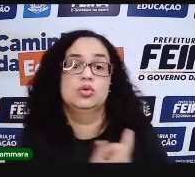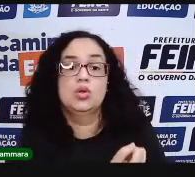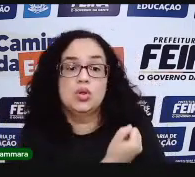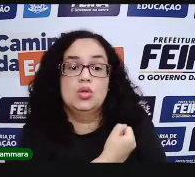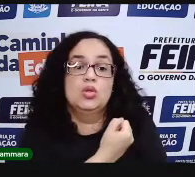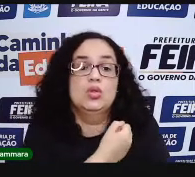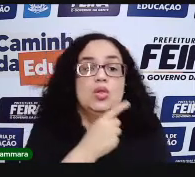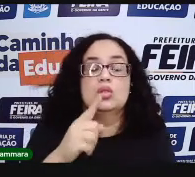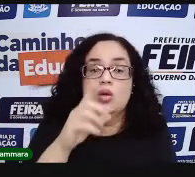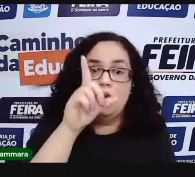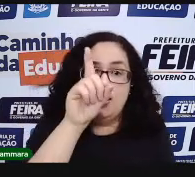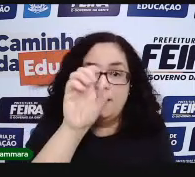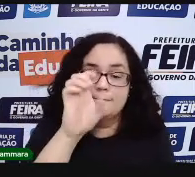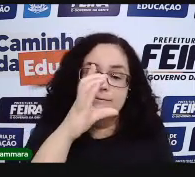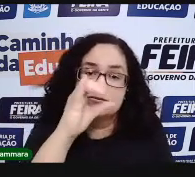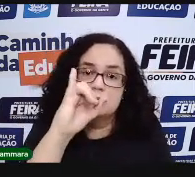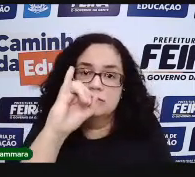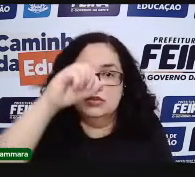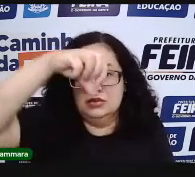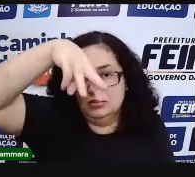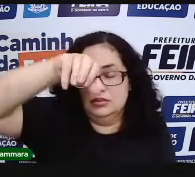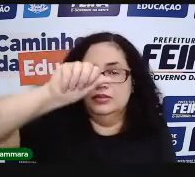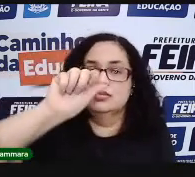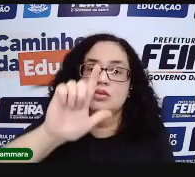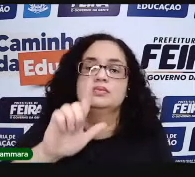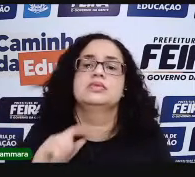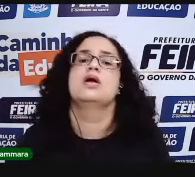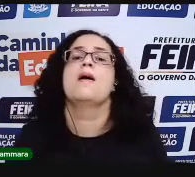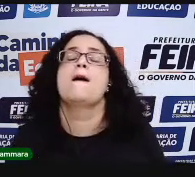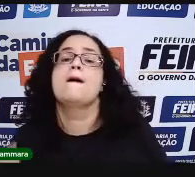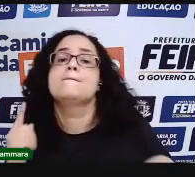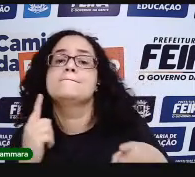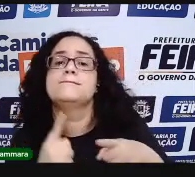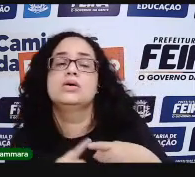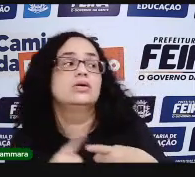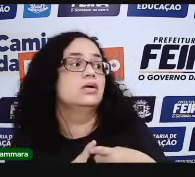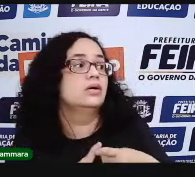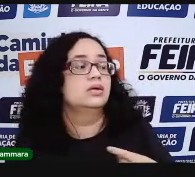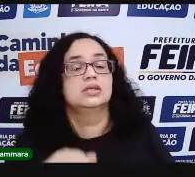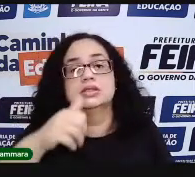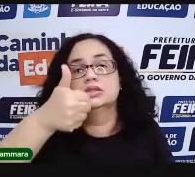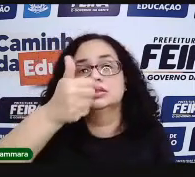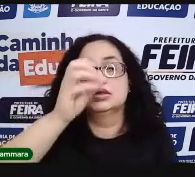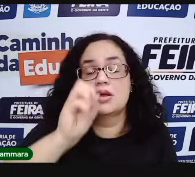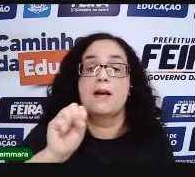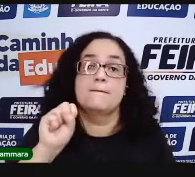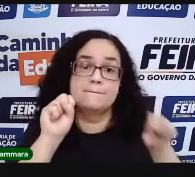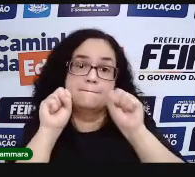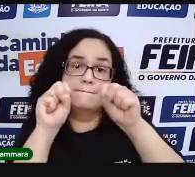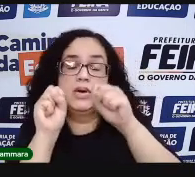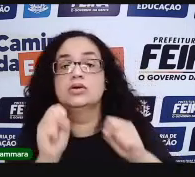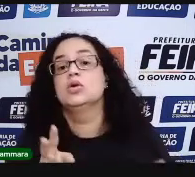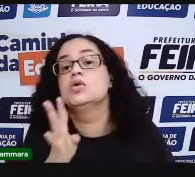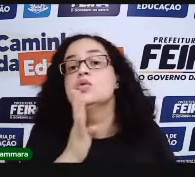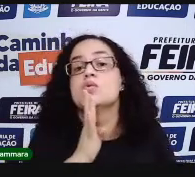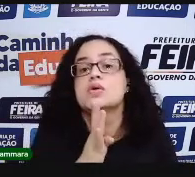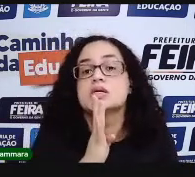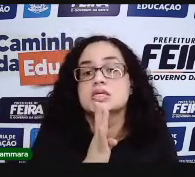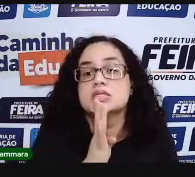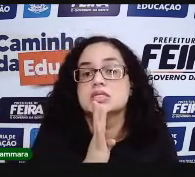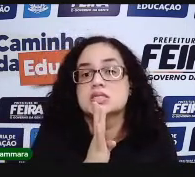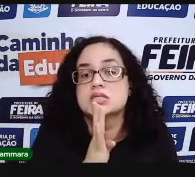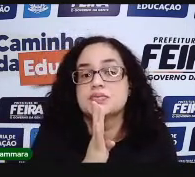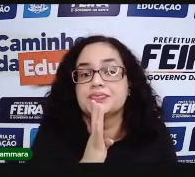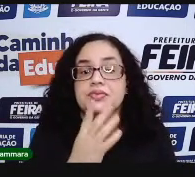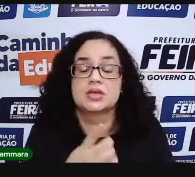usa o sistema de numeração decimal. E por que que se chama decimal? A gente vai conhecer.